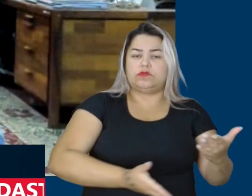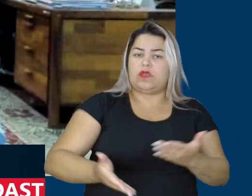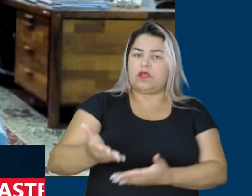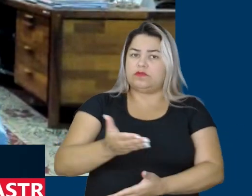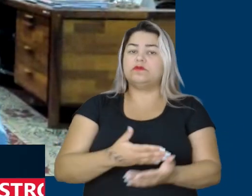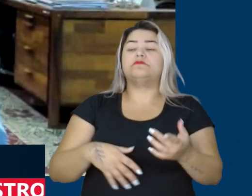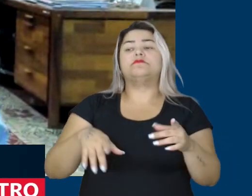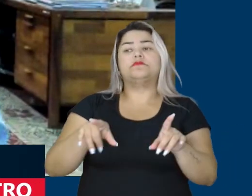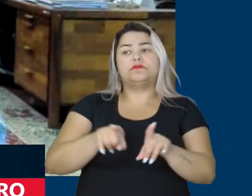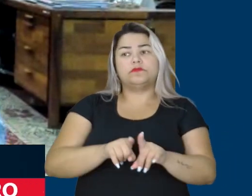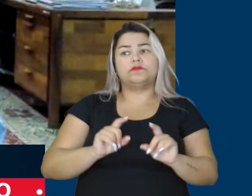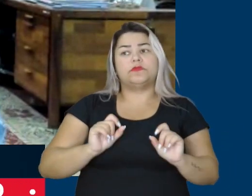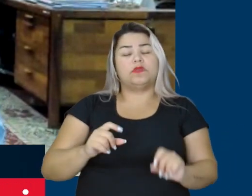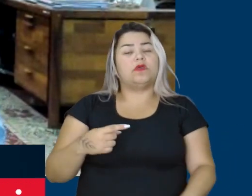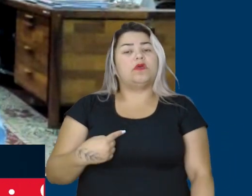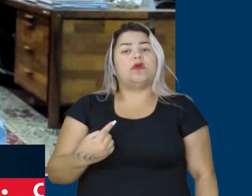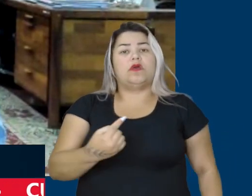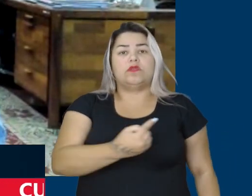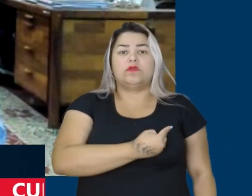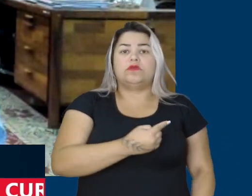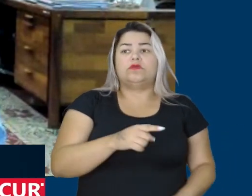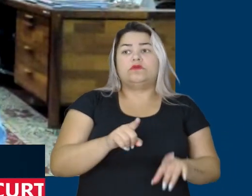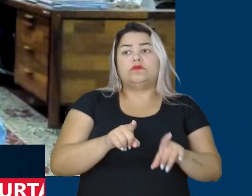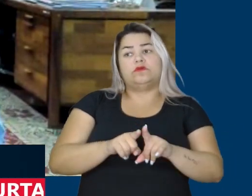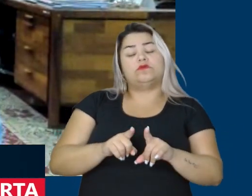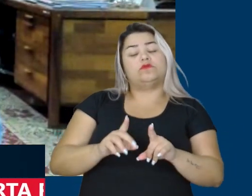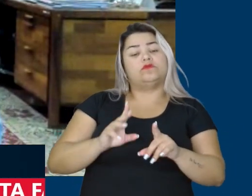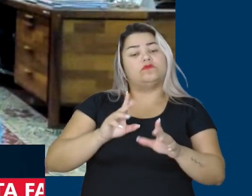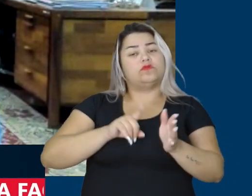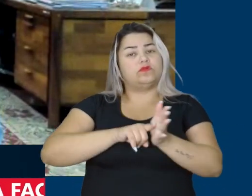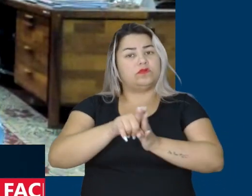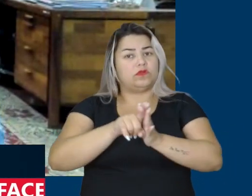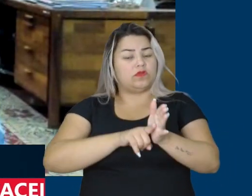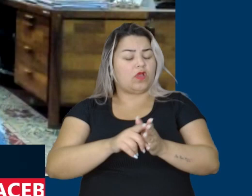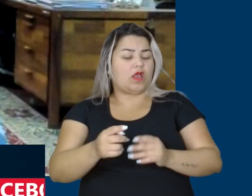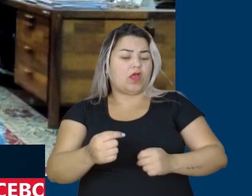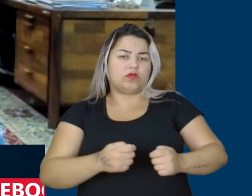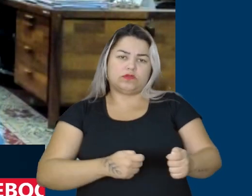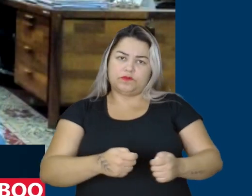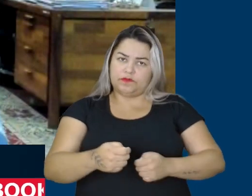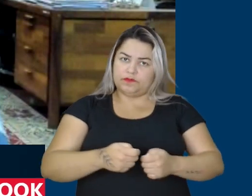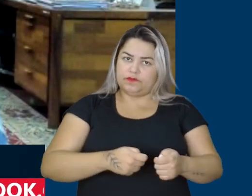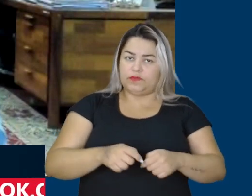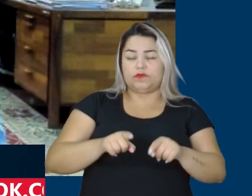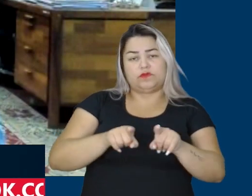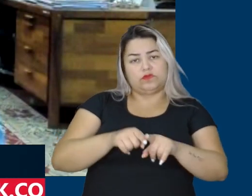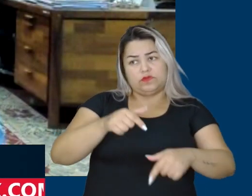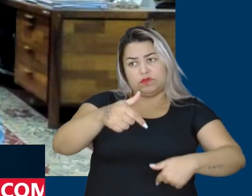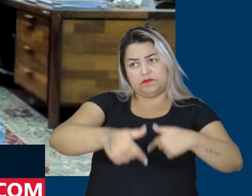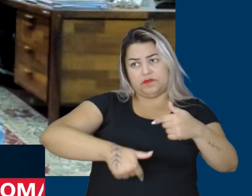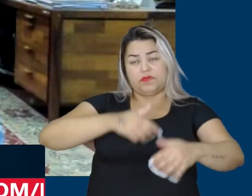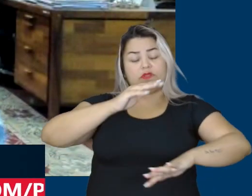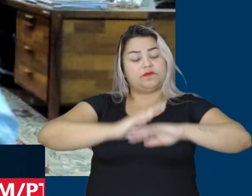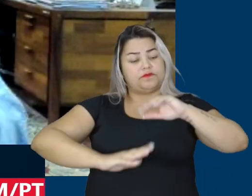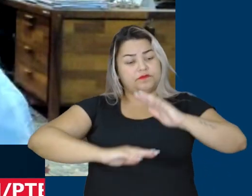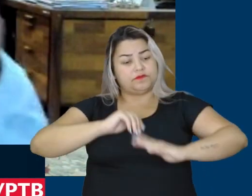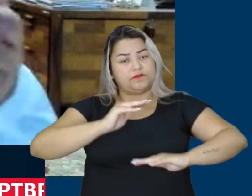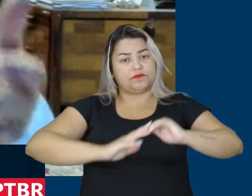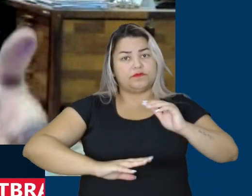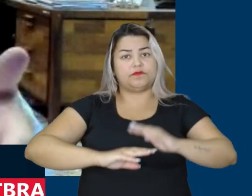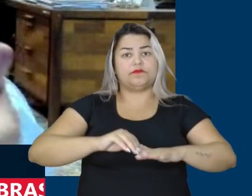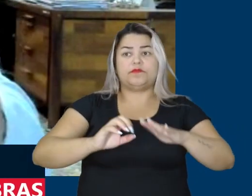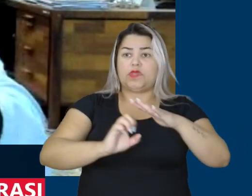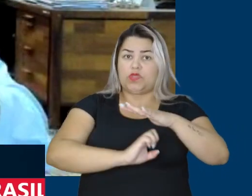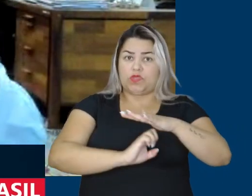Acima de tudo, as nossas estatísticas, nosso acompanhamento e monitoramento, do mercado de trabalho e das ações das empresas. Vamos ter